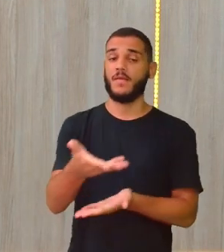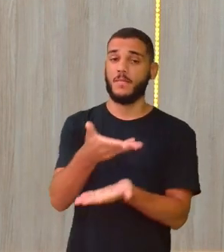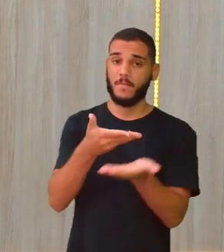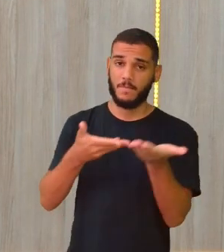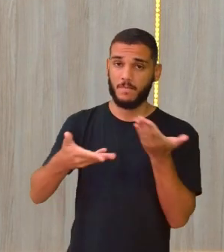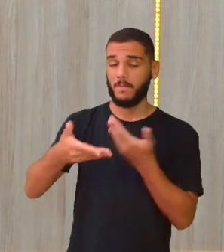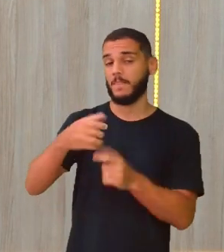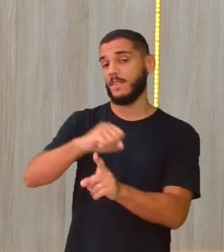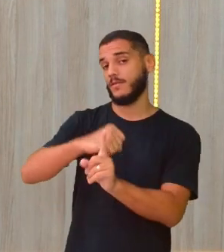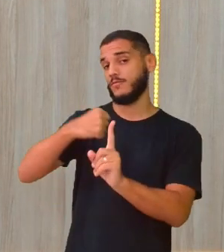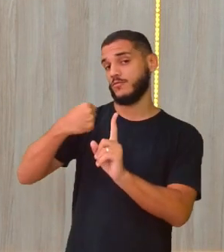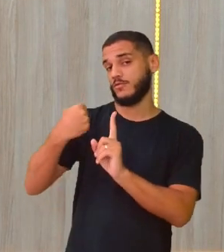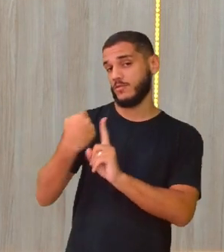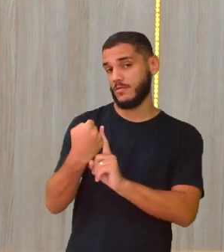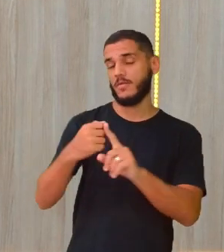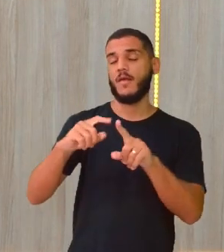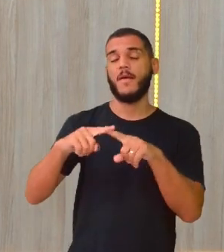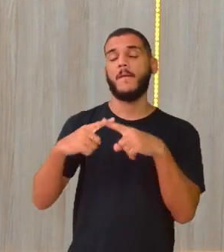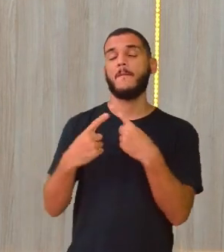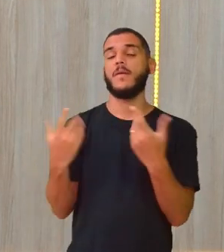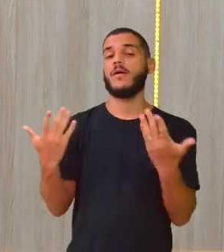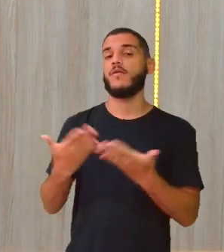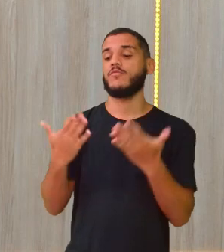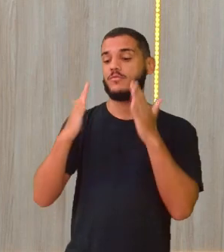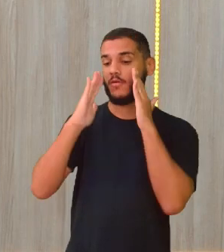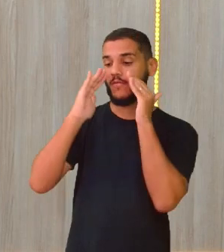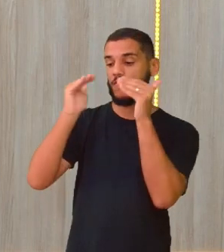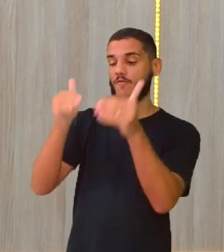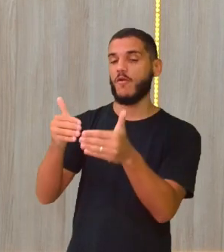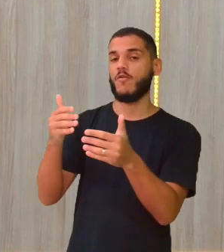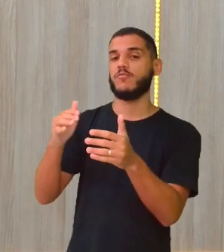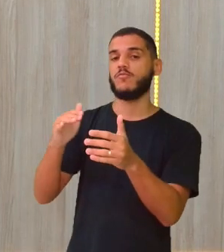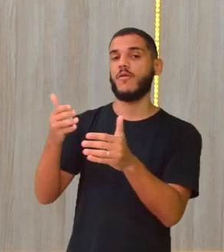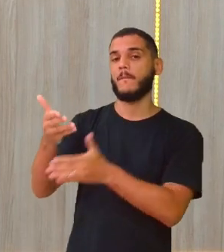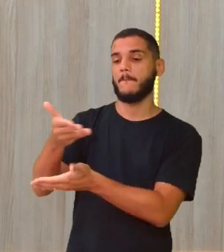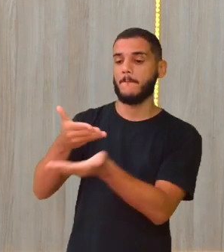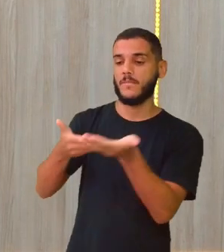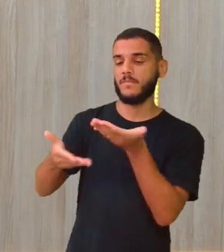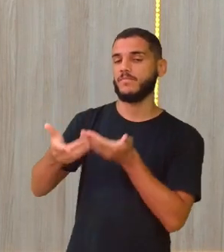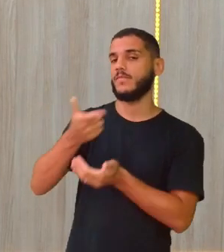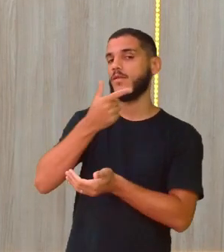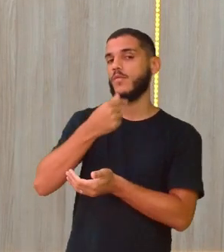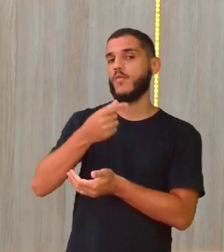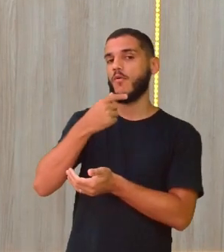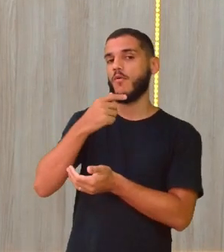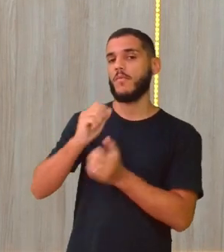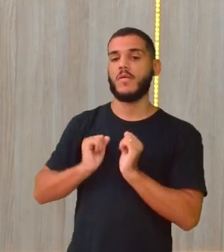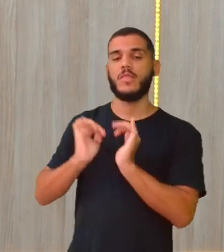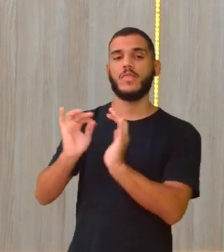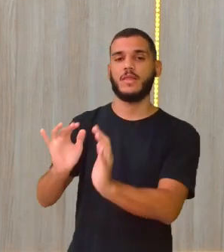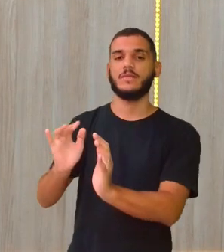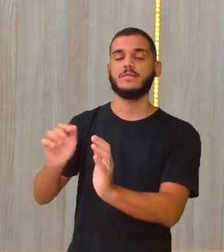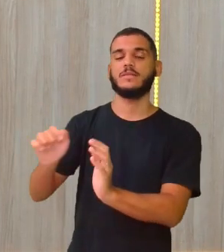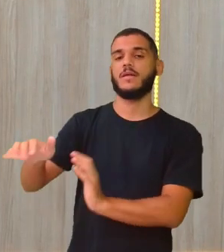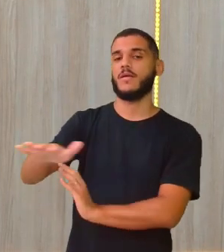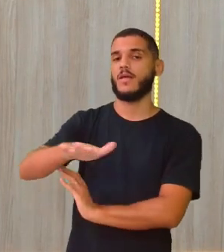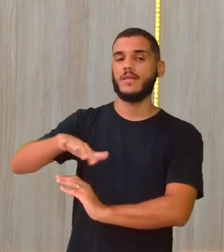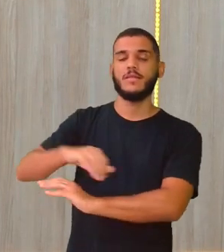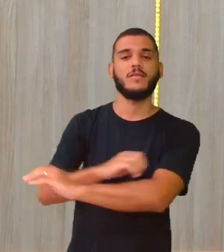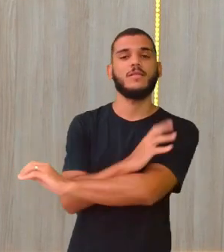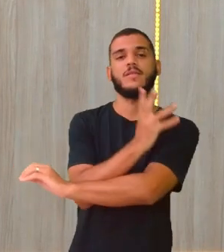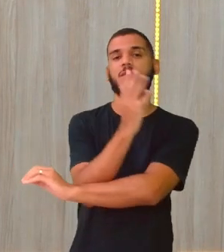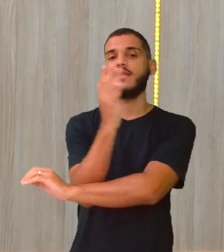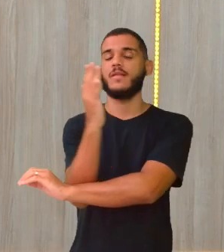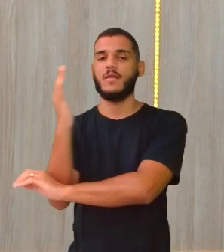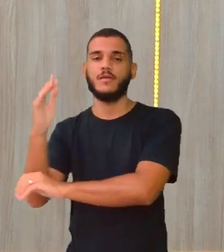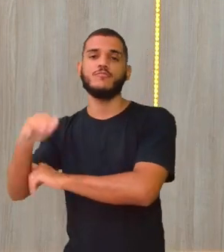Interagindo socialmente. Mas a gente vai falar hoje das interações que o homem faz com a natureza, com o meio